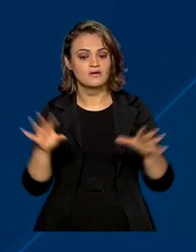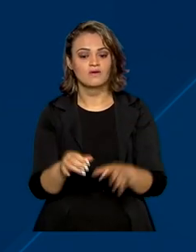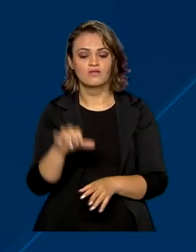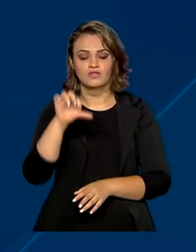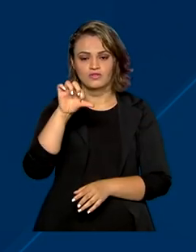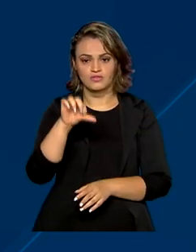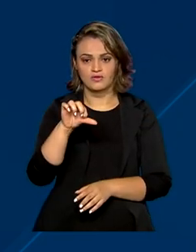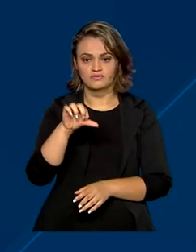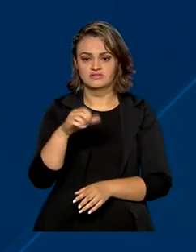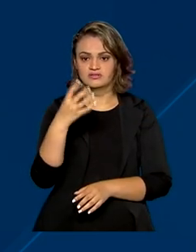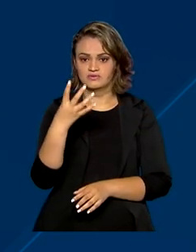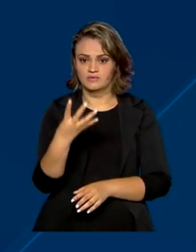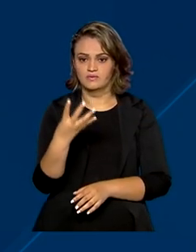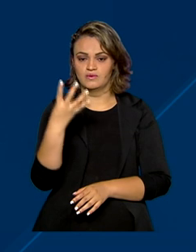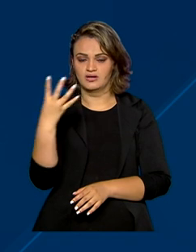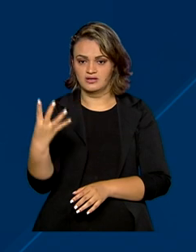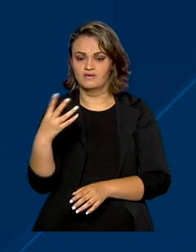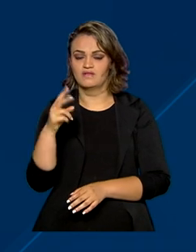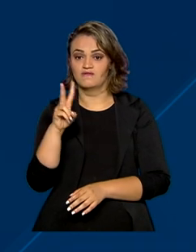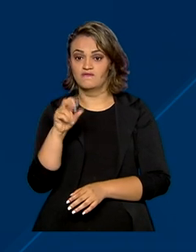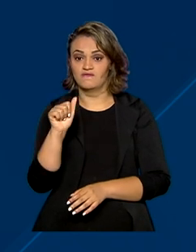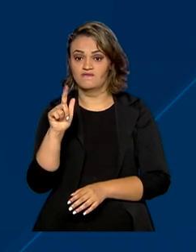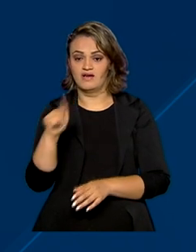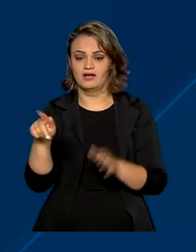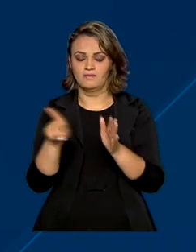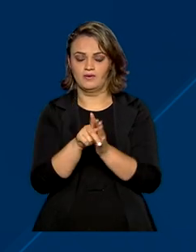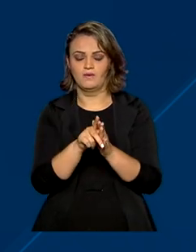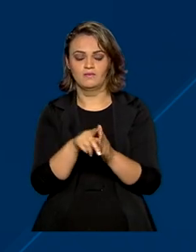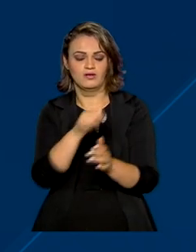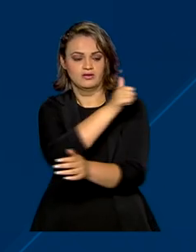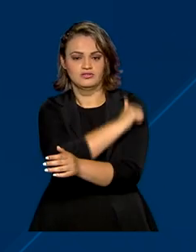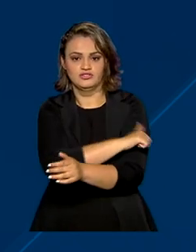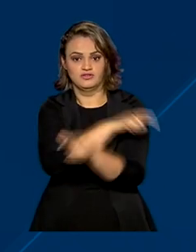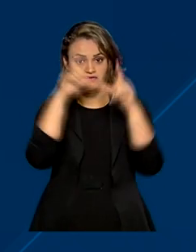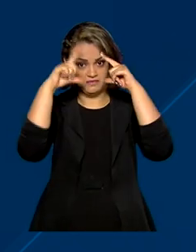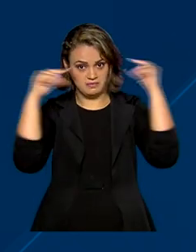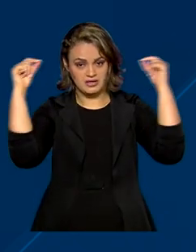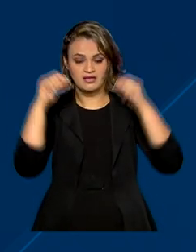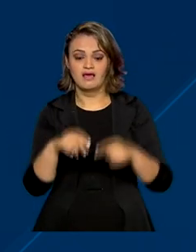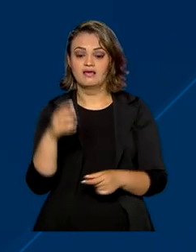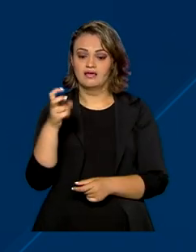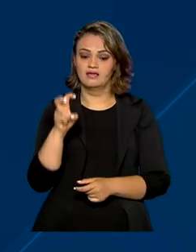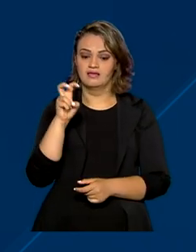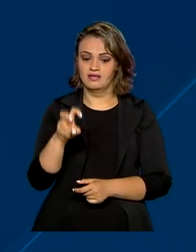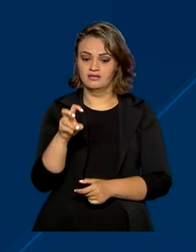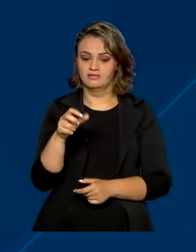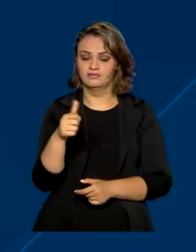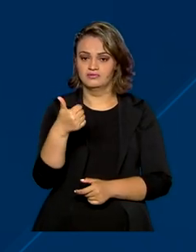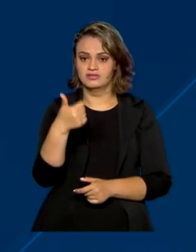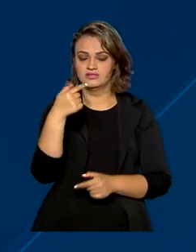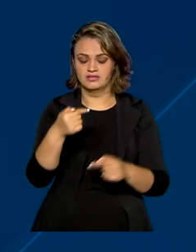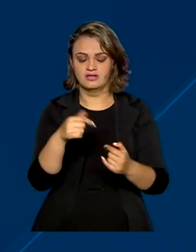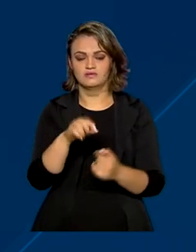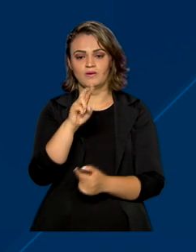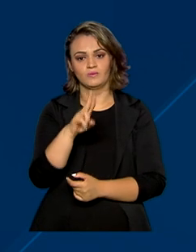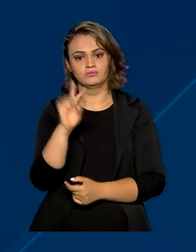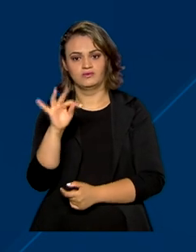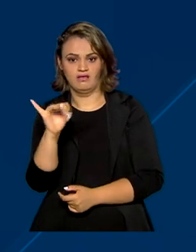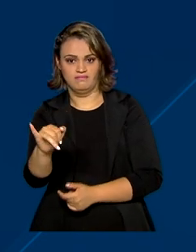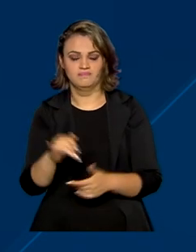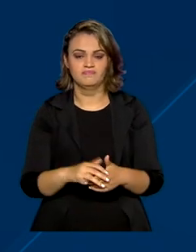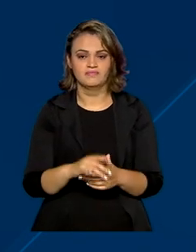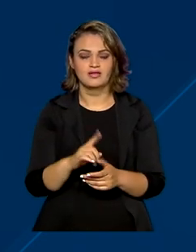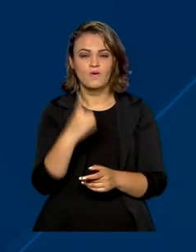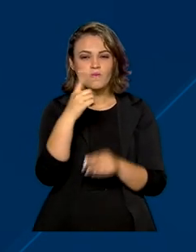944 vagas de enfermaria e 517 de UTI. Um ano depois,